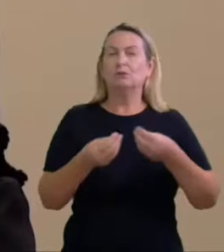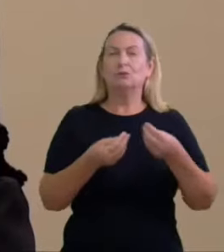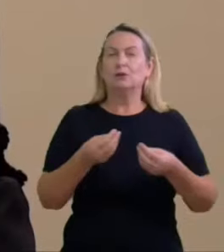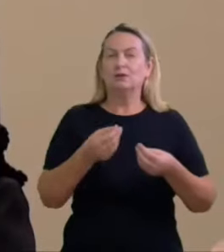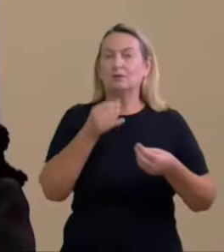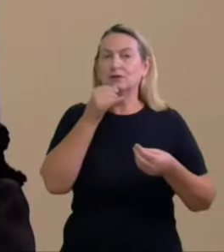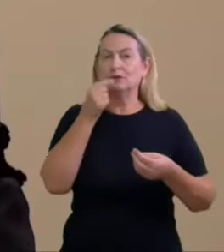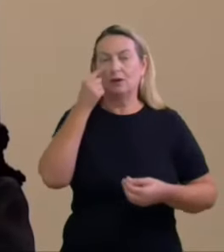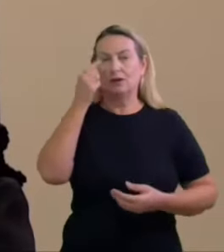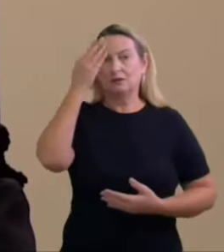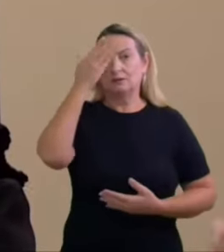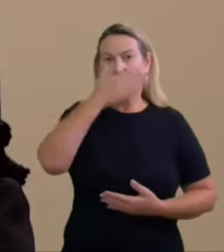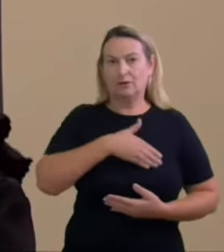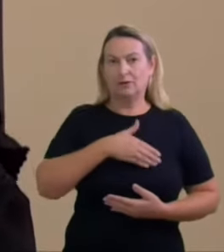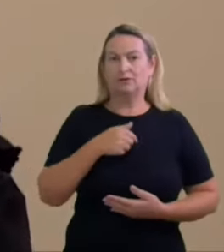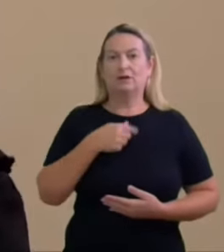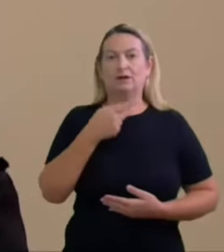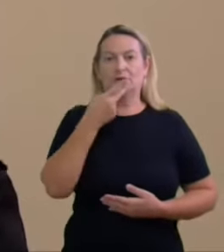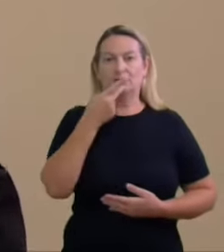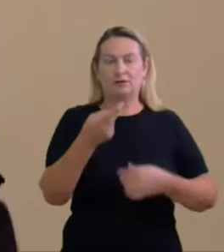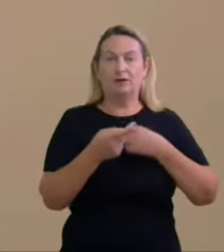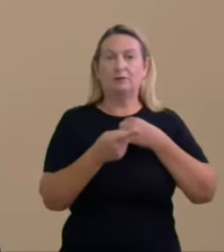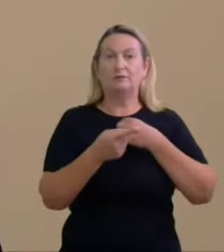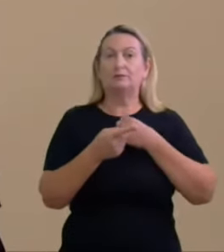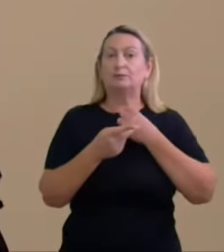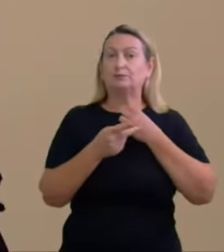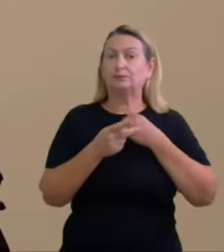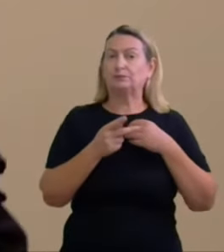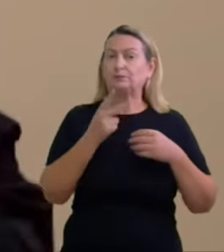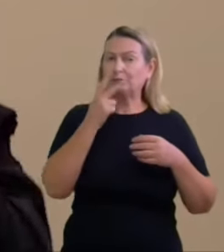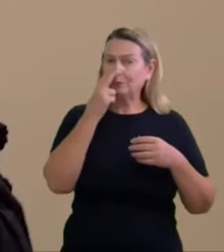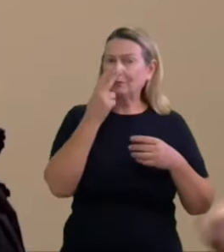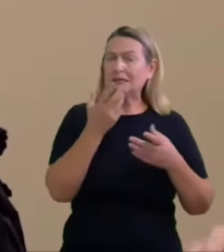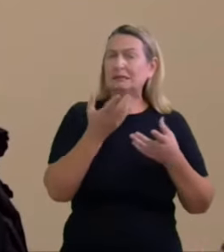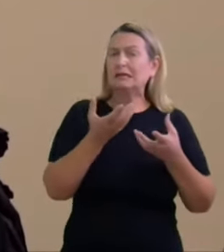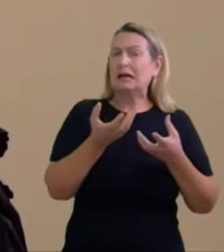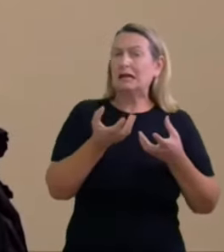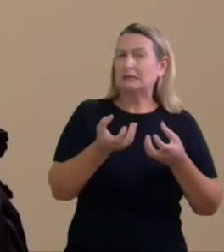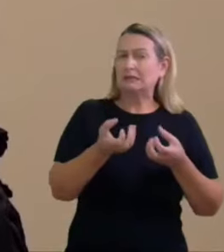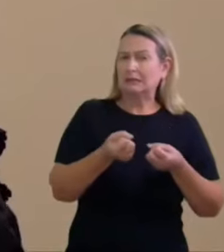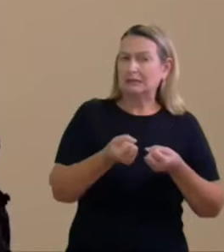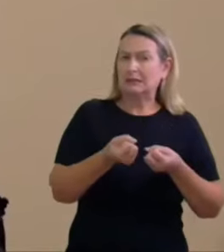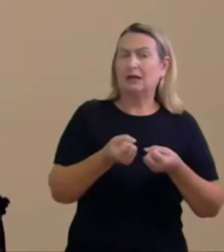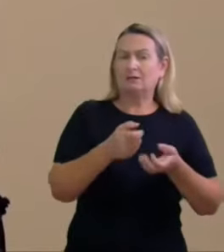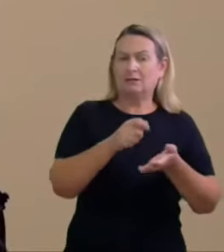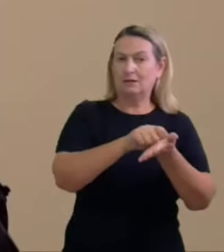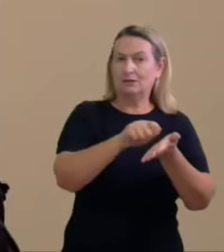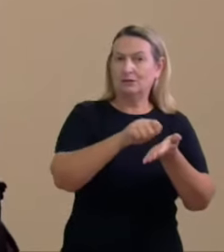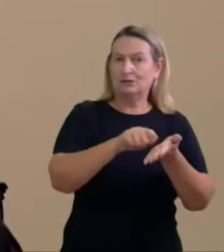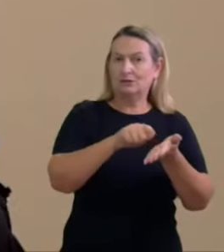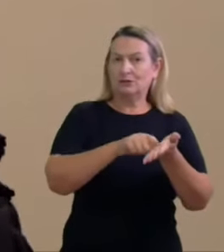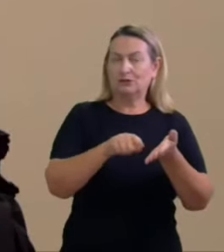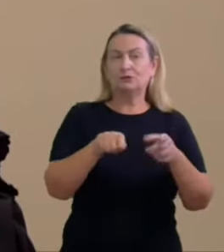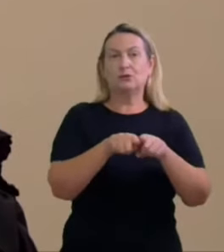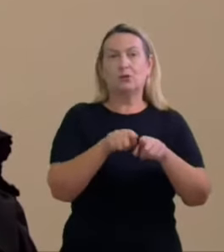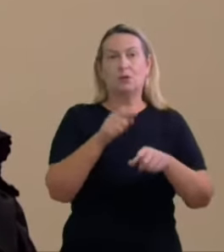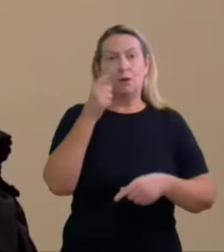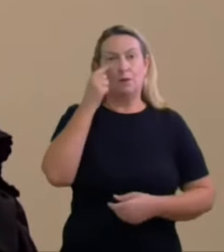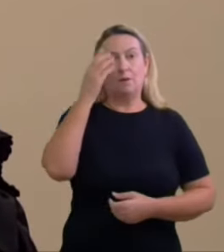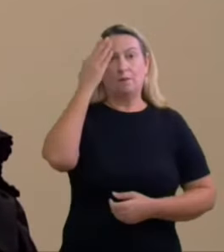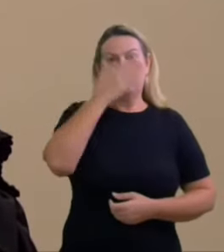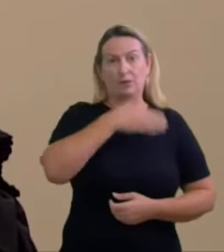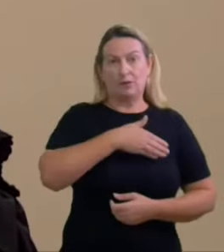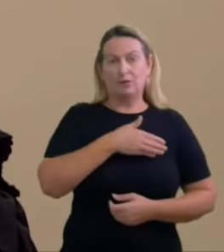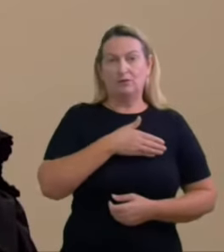eu digo a divergência no entanto parece admitir traz escritos como prova afirma que a validade dessa declaração